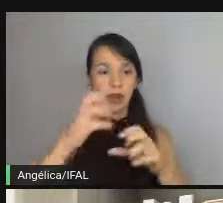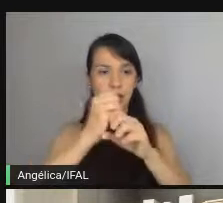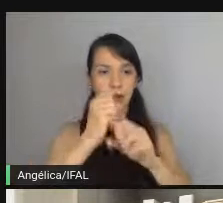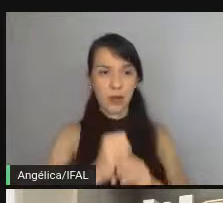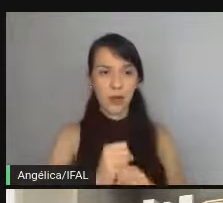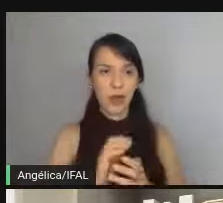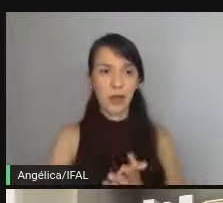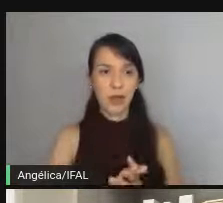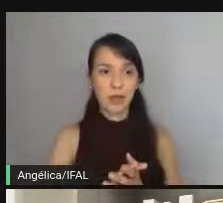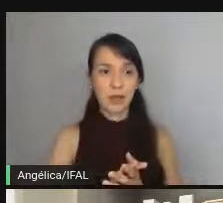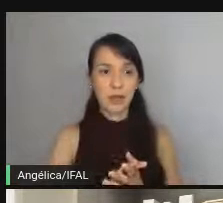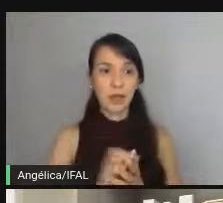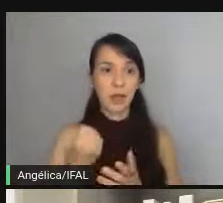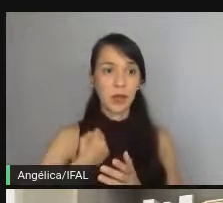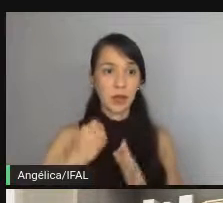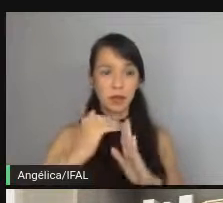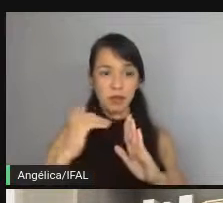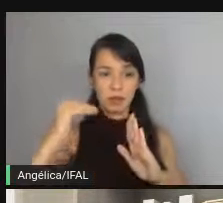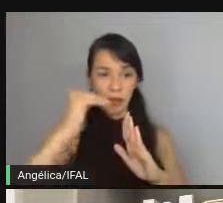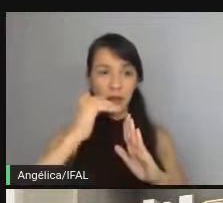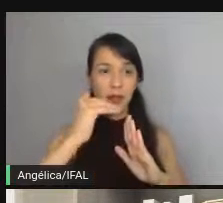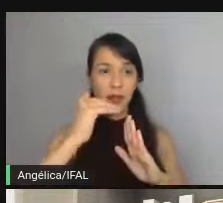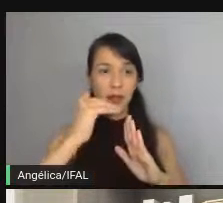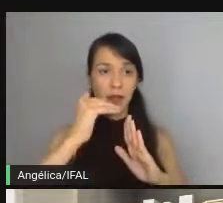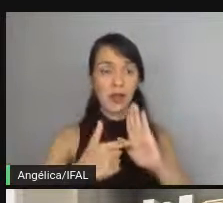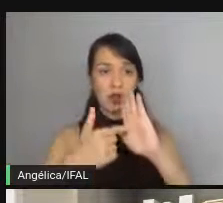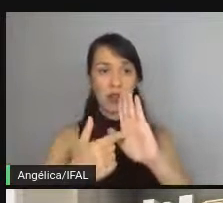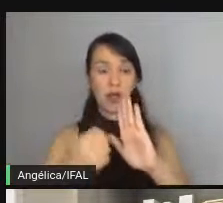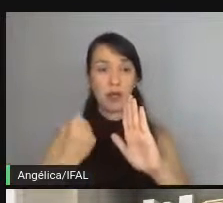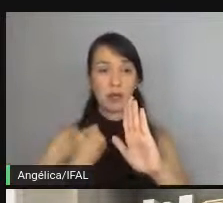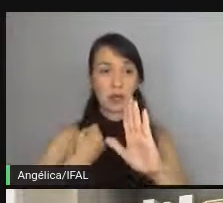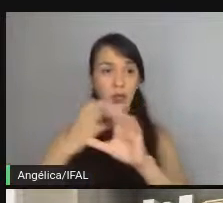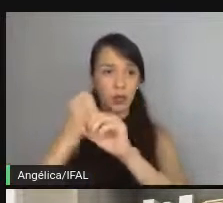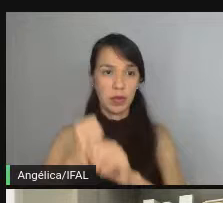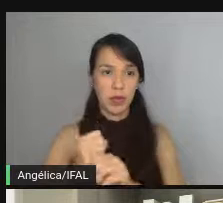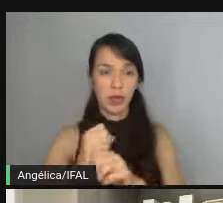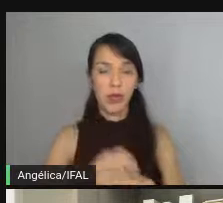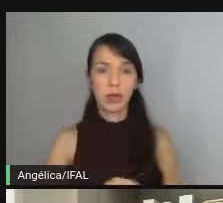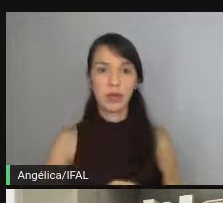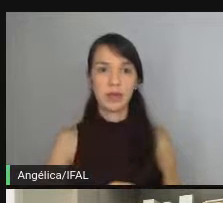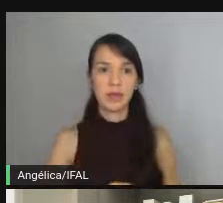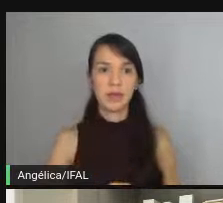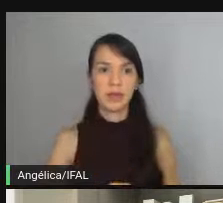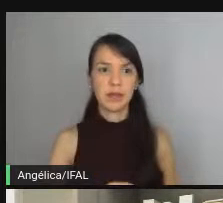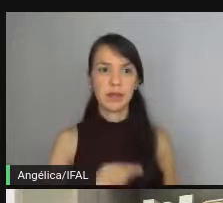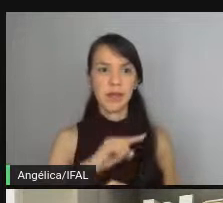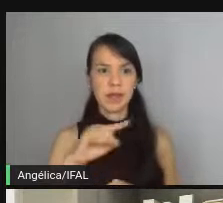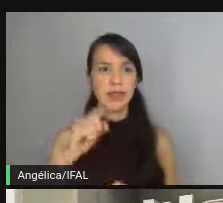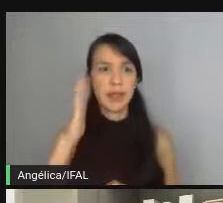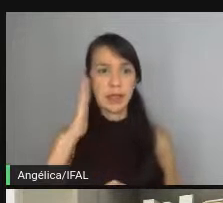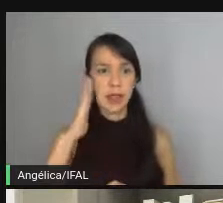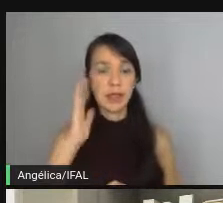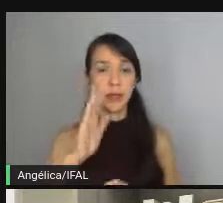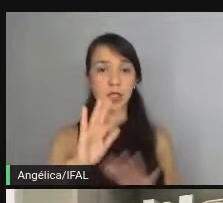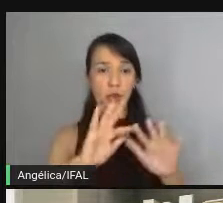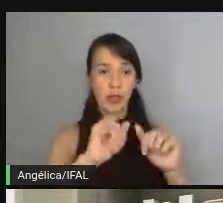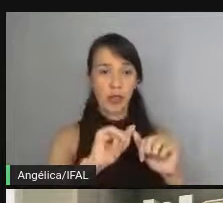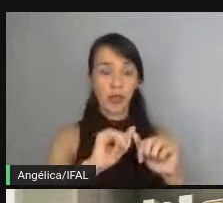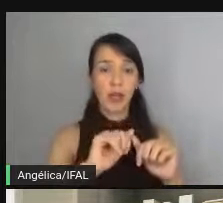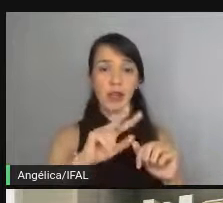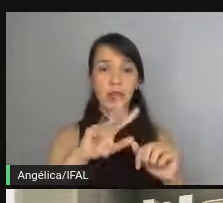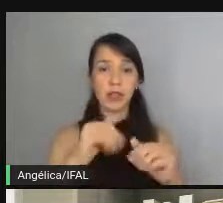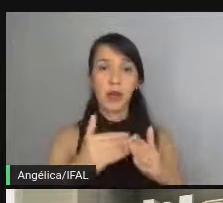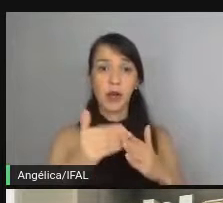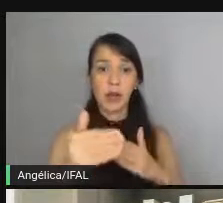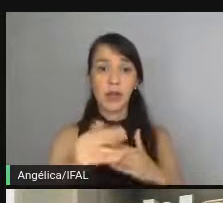a potência daquele cara e retorna o valor calculado. Se a gente já sabe o resultado final, então, a gente vai